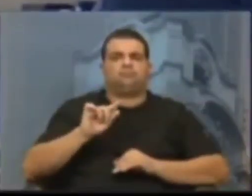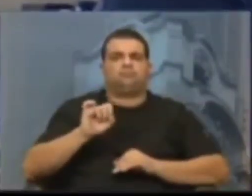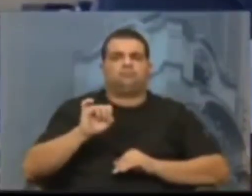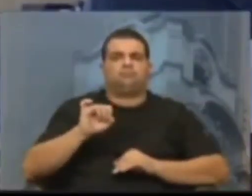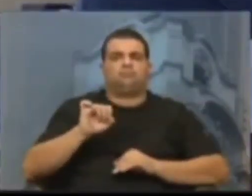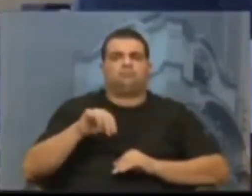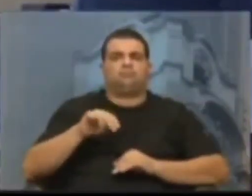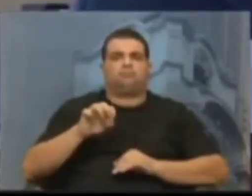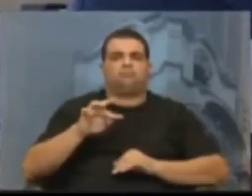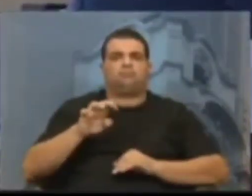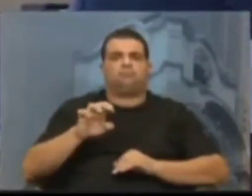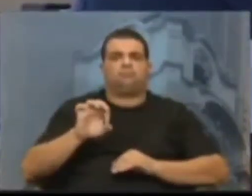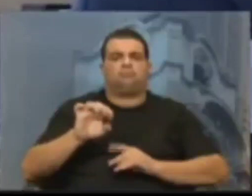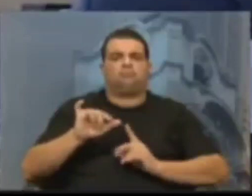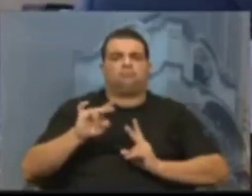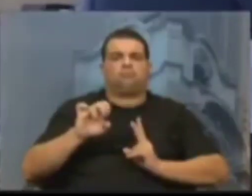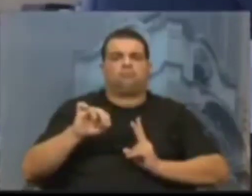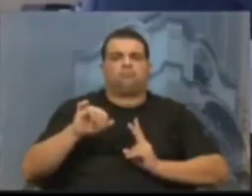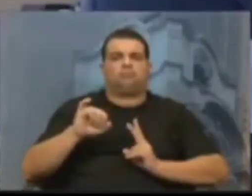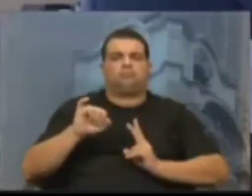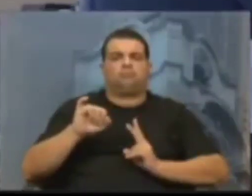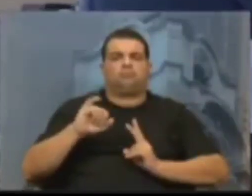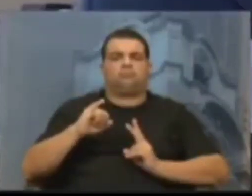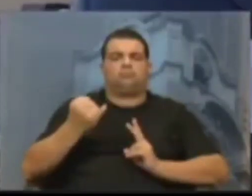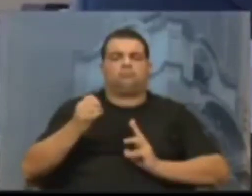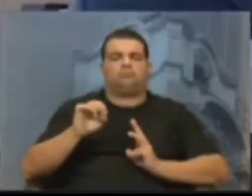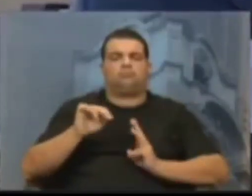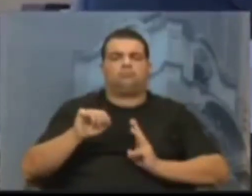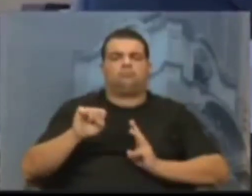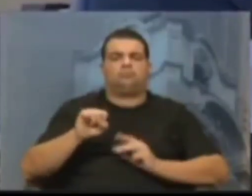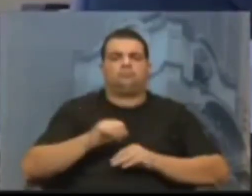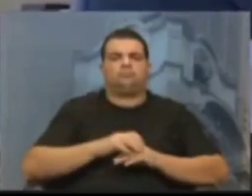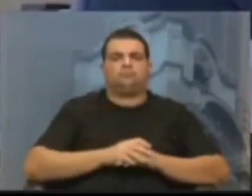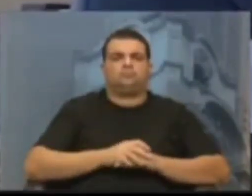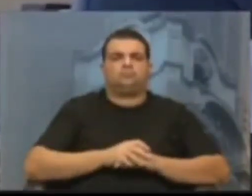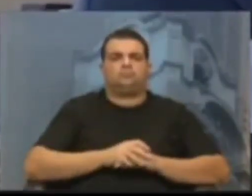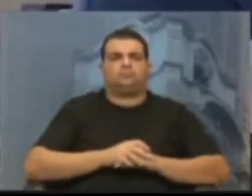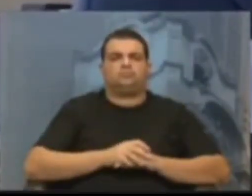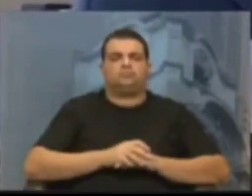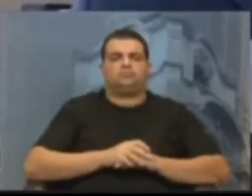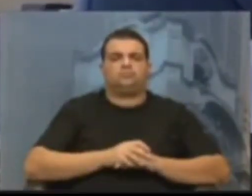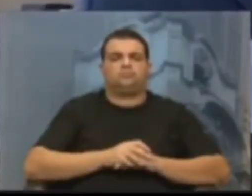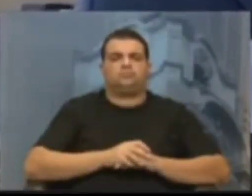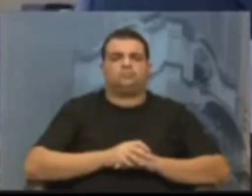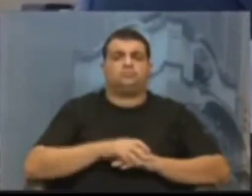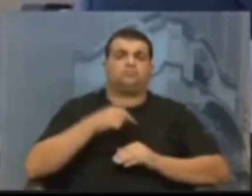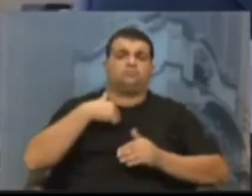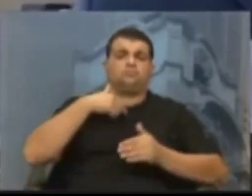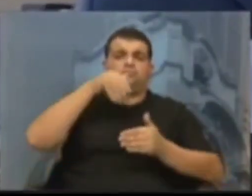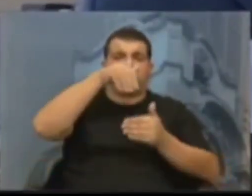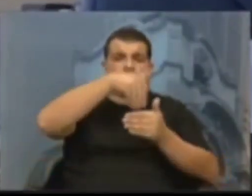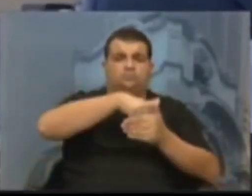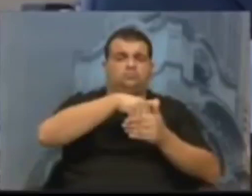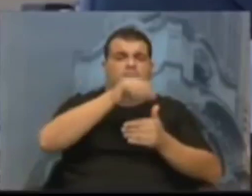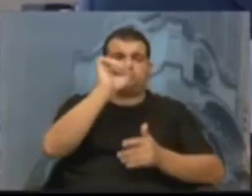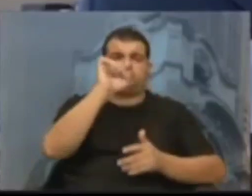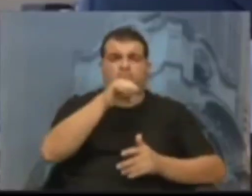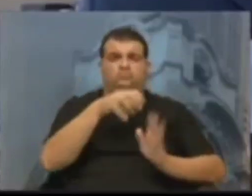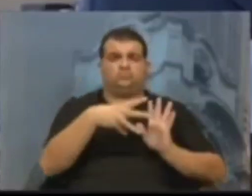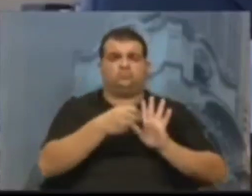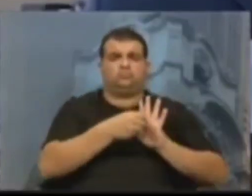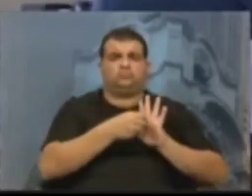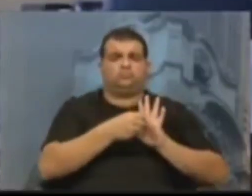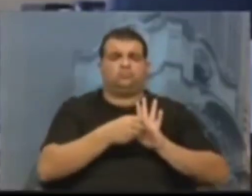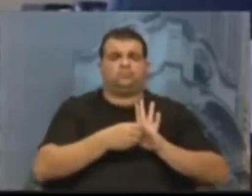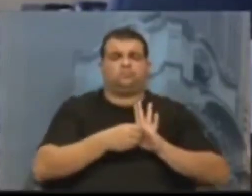Olibone, vereador Jonas Reis e voto favorável à emenda